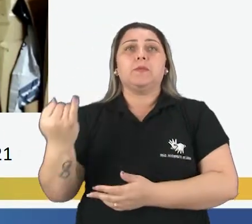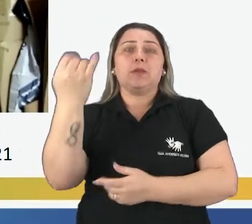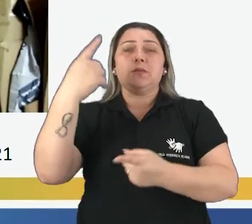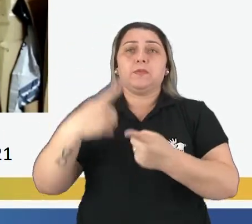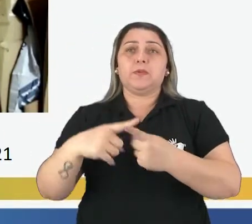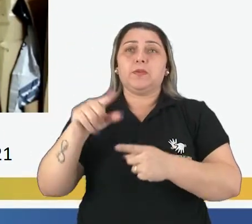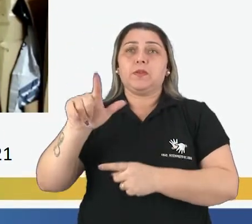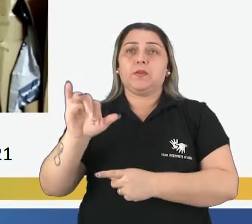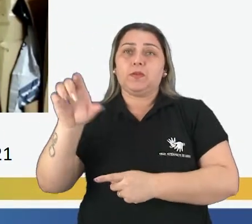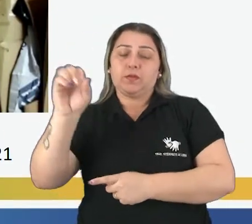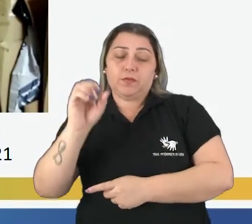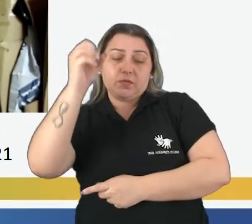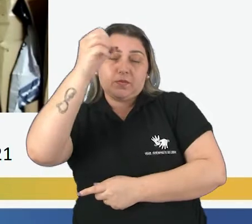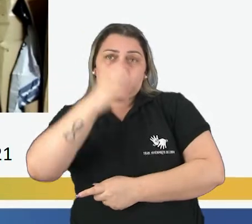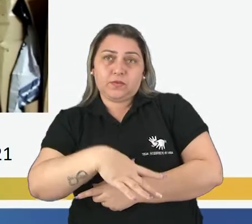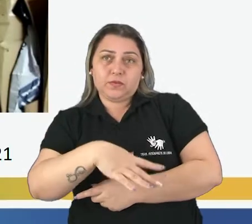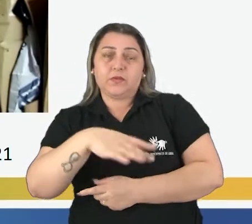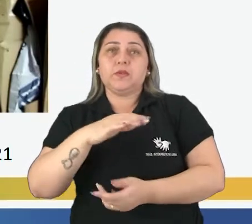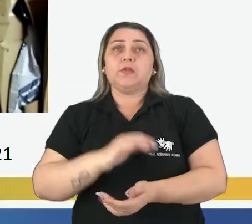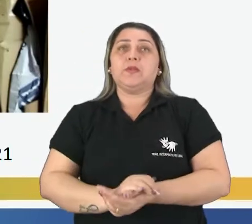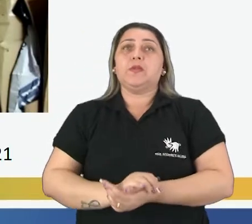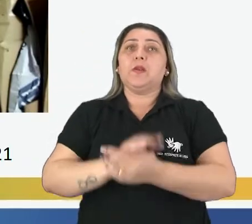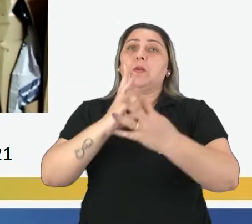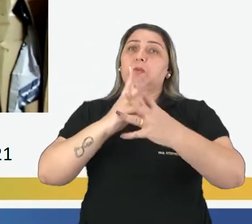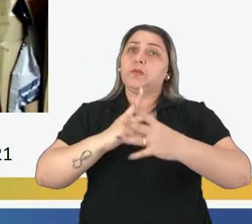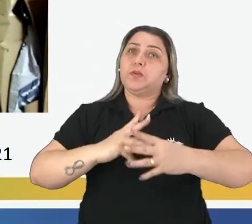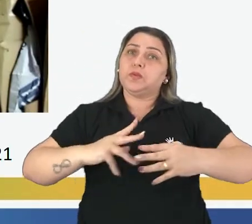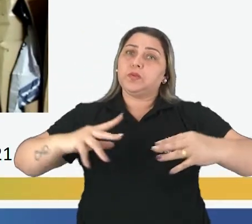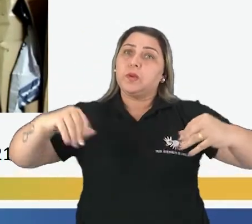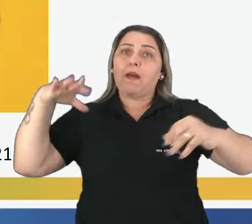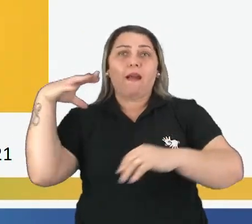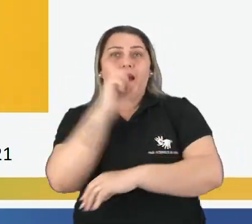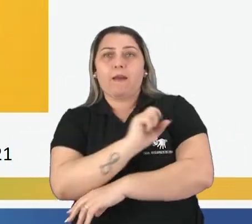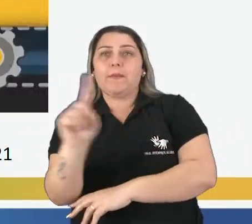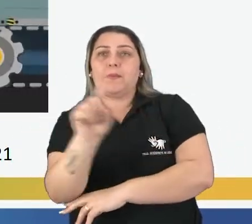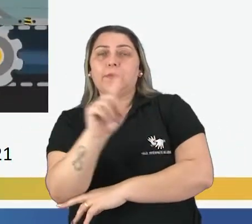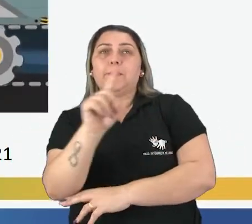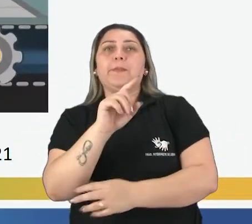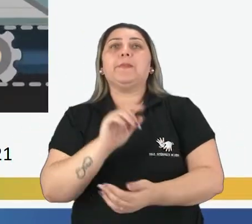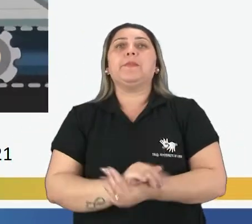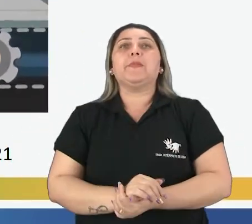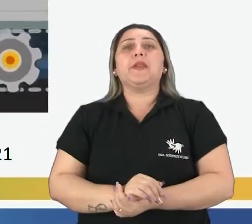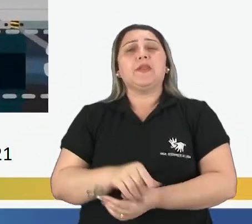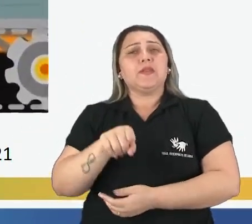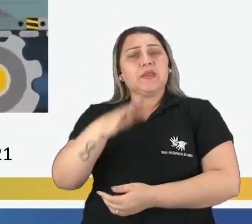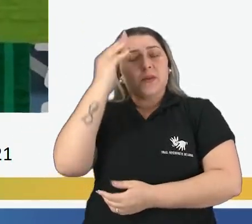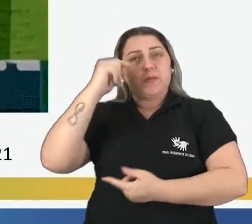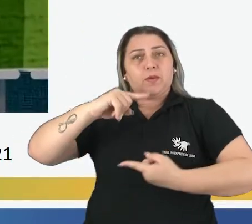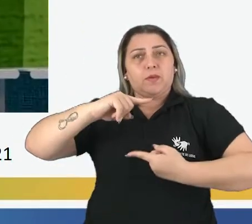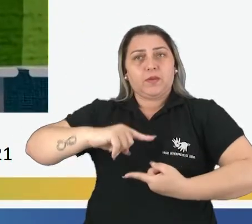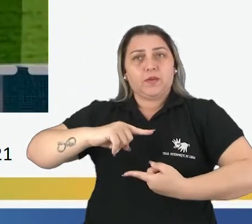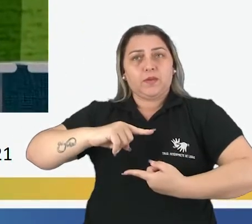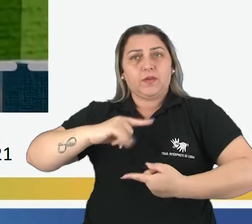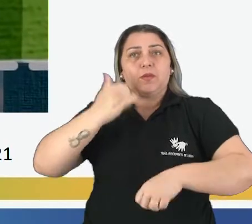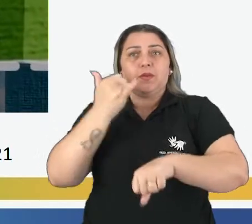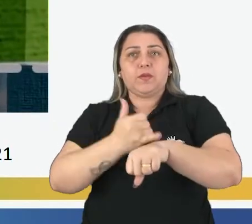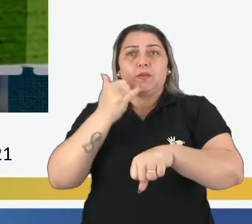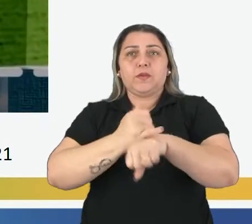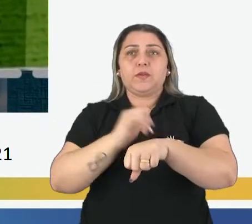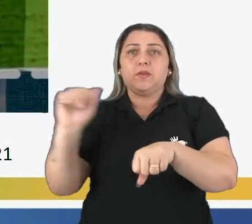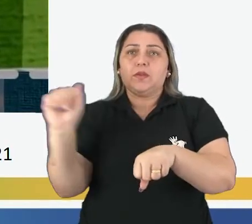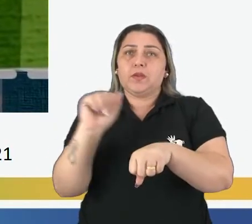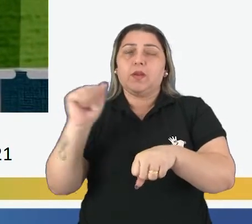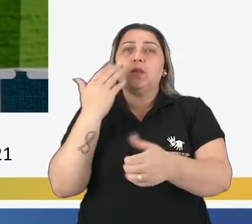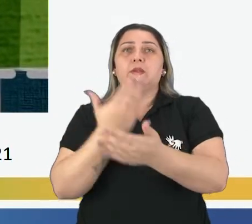porque o lixo, quando você joga ele na lixeira, não desaparece como mágica. Você sabia que uma latinha de alumínio, segundo alguns